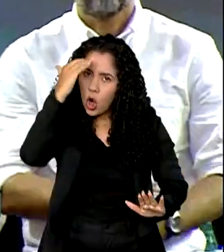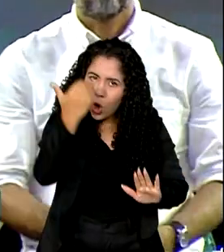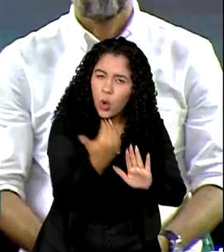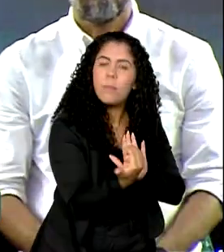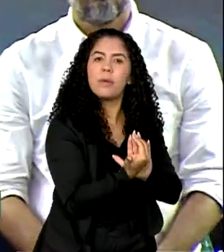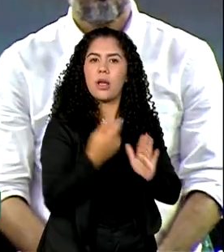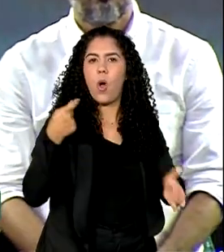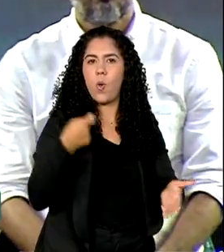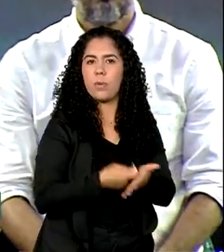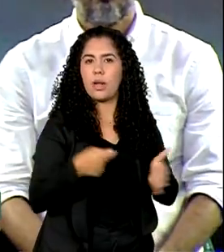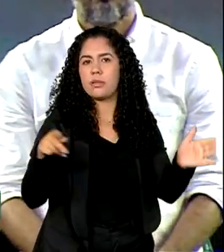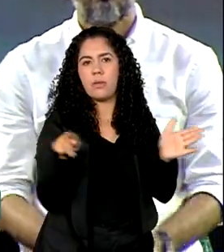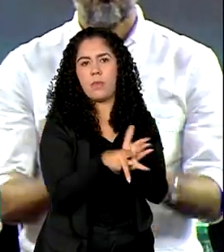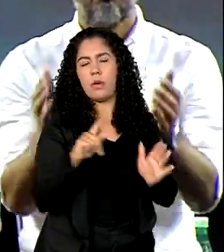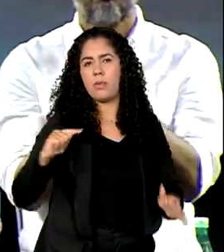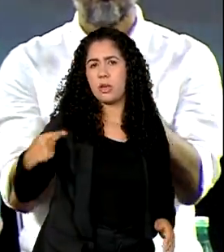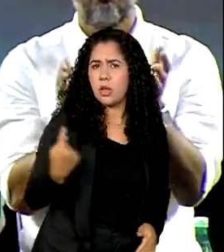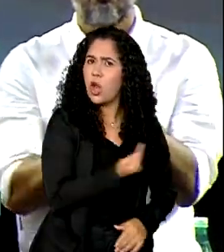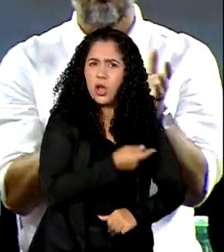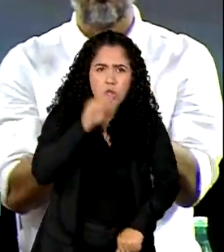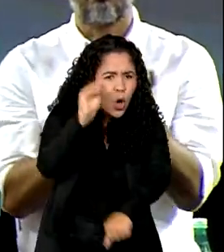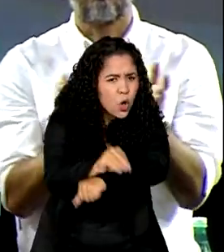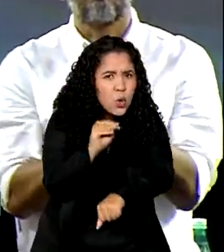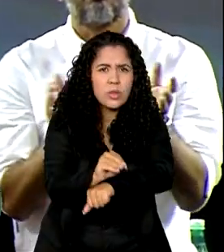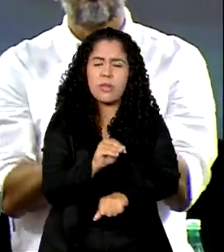a nossa obrigação de cuidar do povo brasileiro.